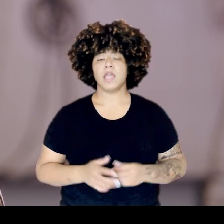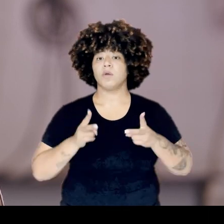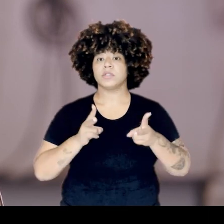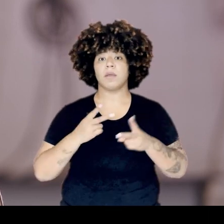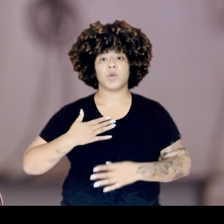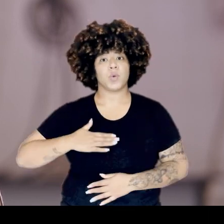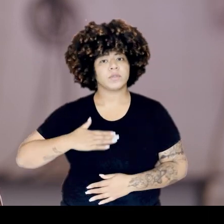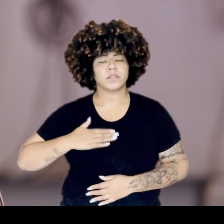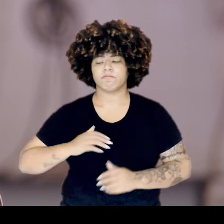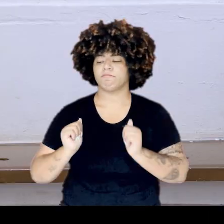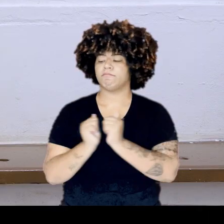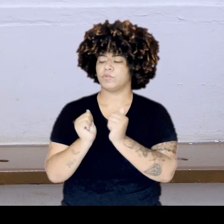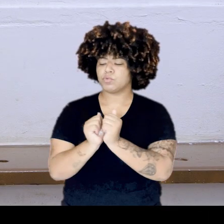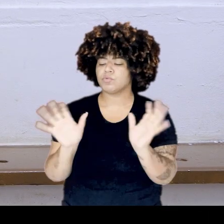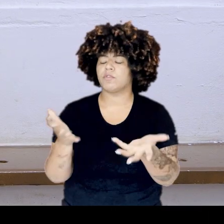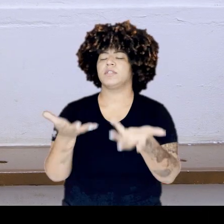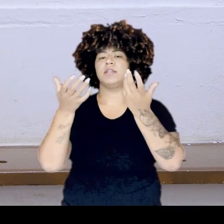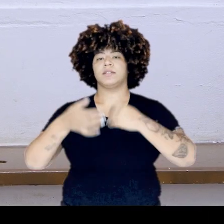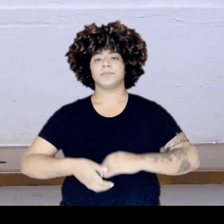Eu sempre vou estar ao lado dela.